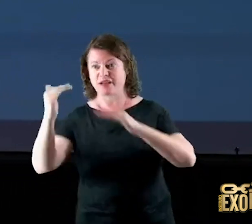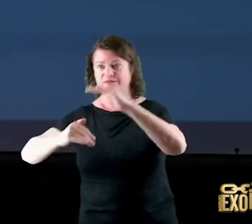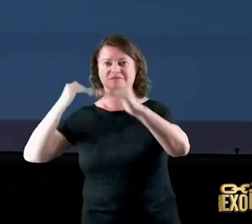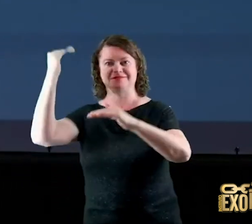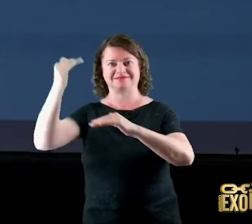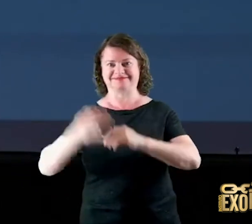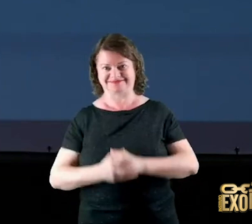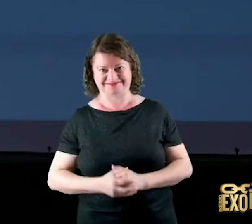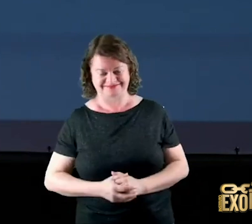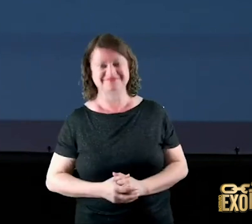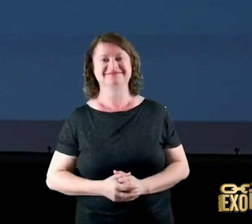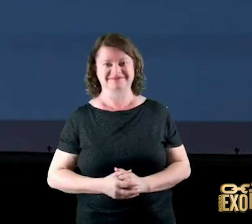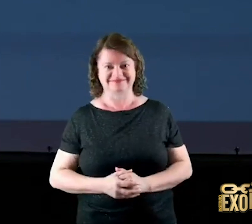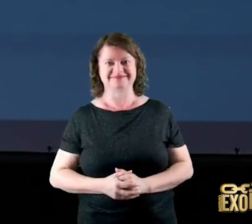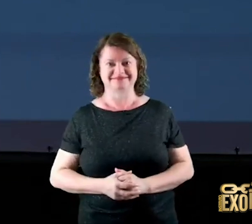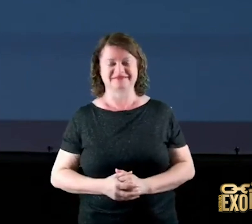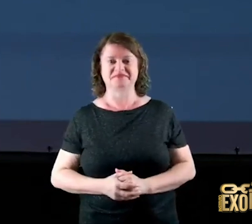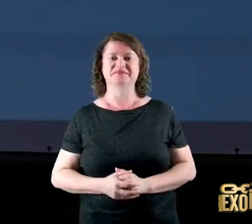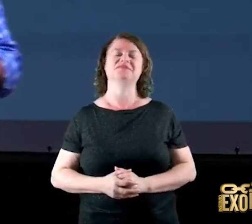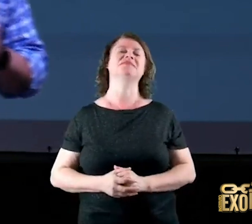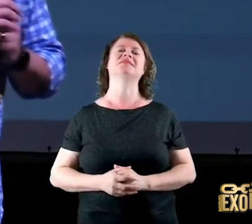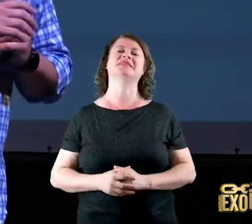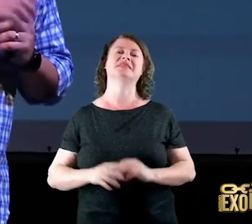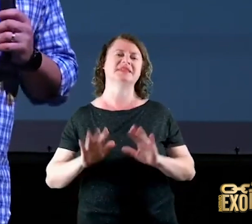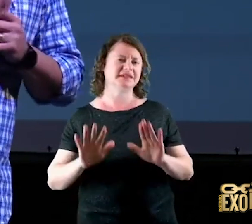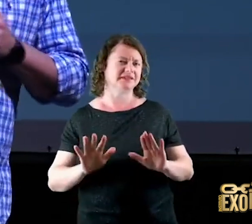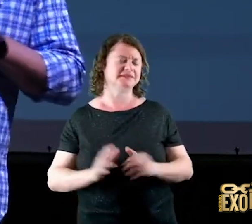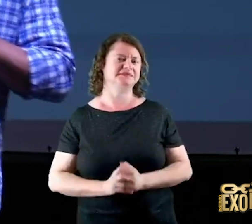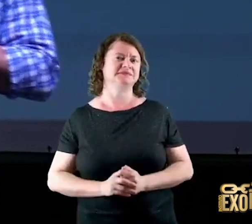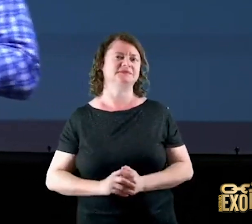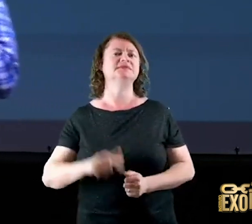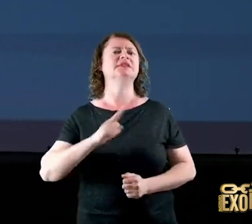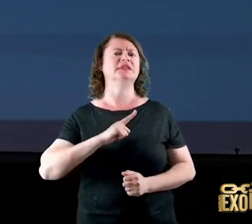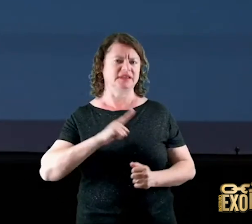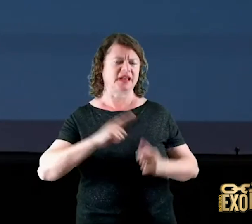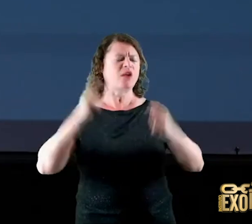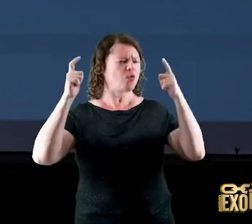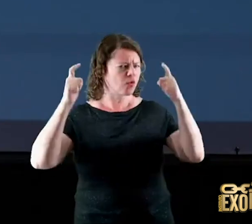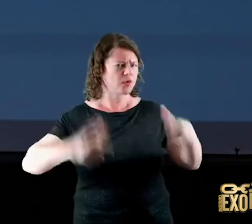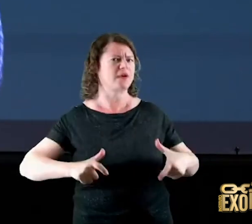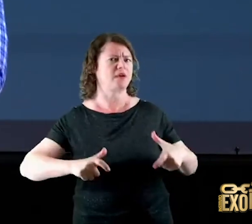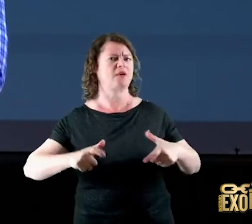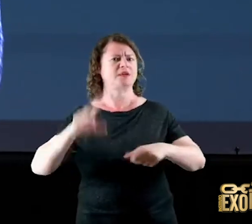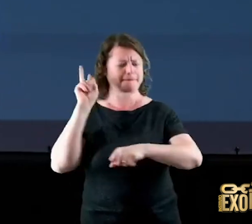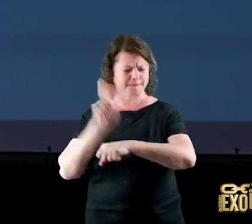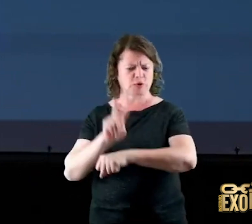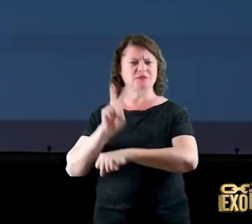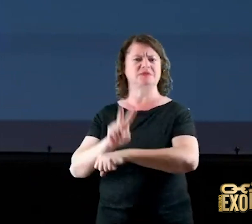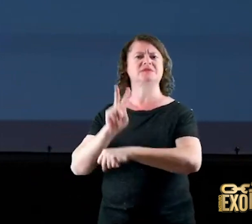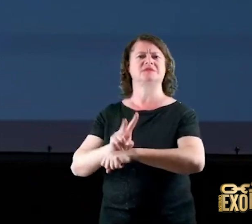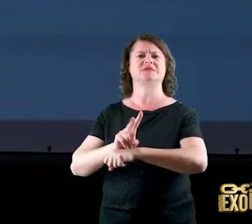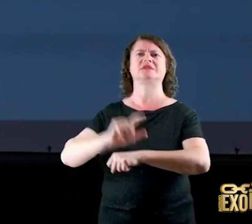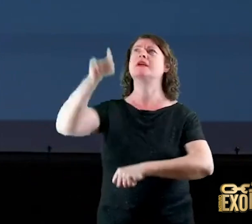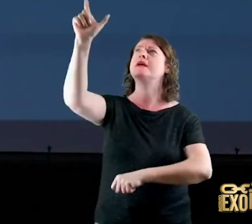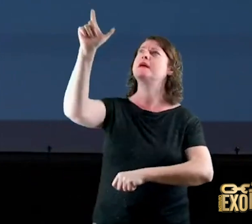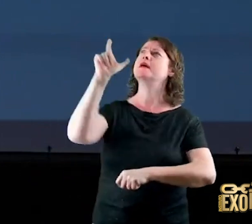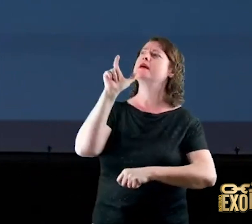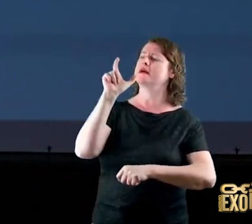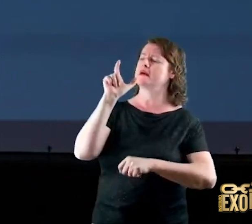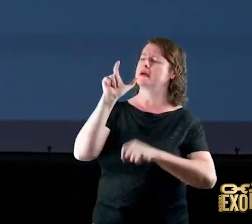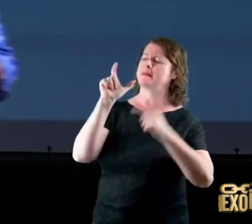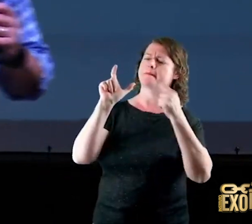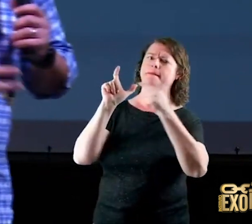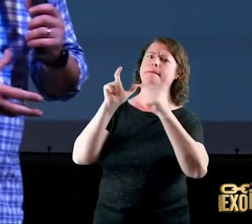parar por aqui existe sim um local de proteção existe sim uma promessa de proteção existe sim